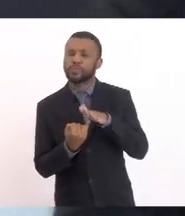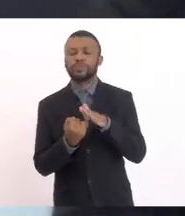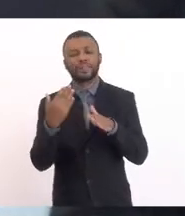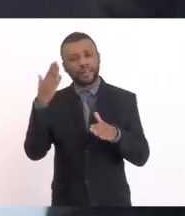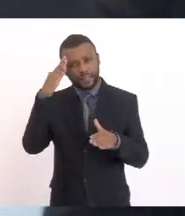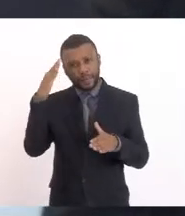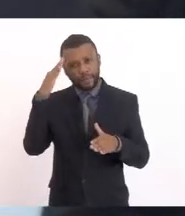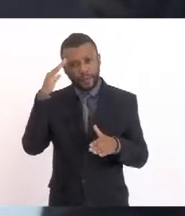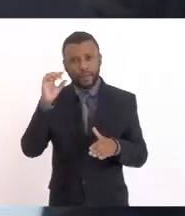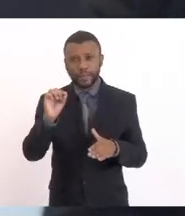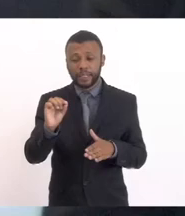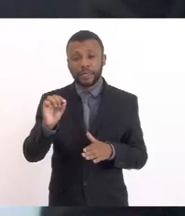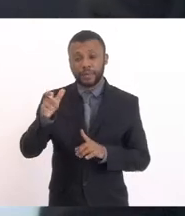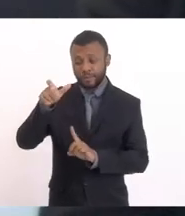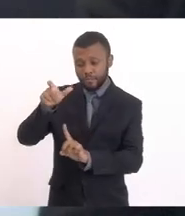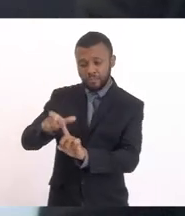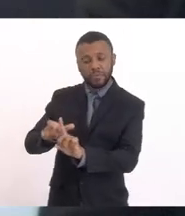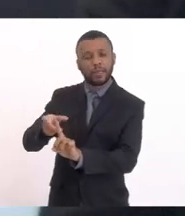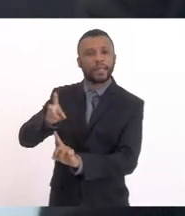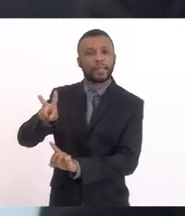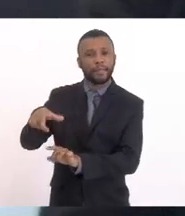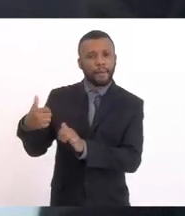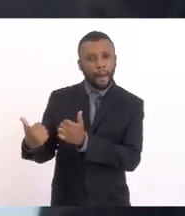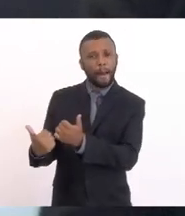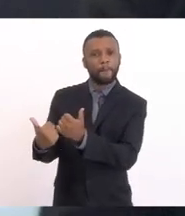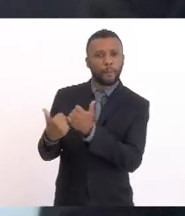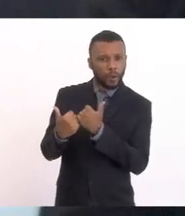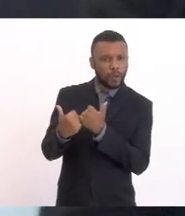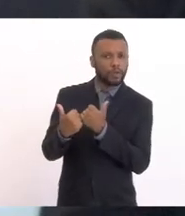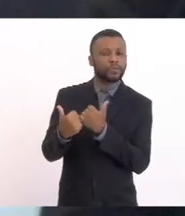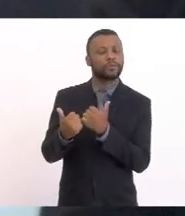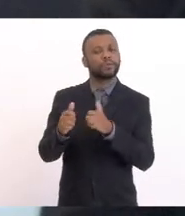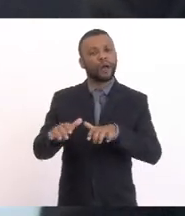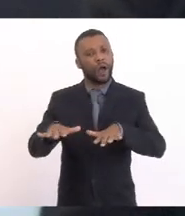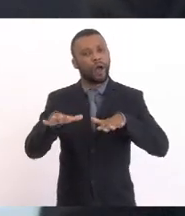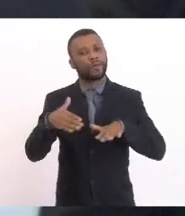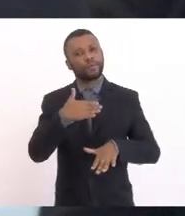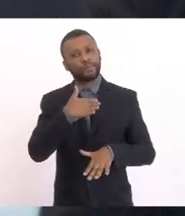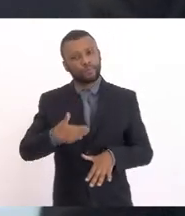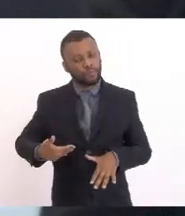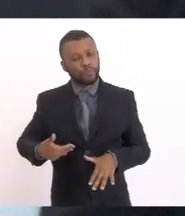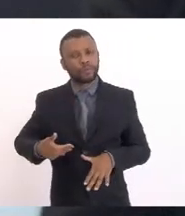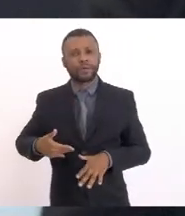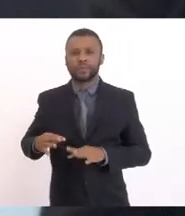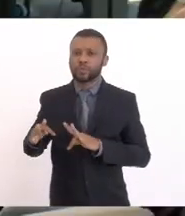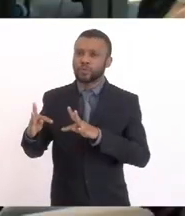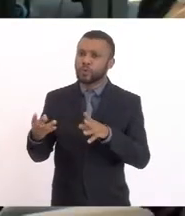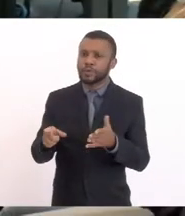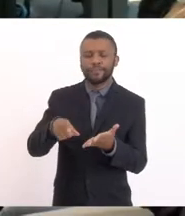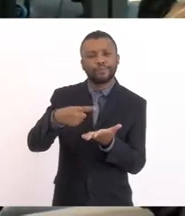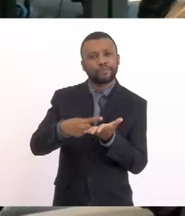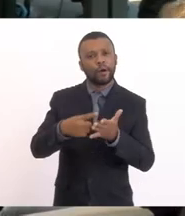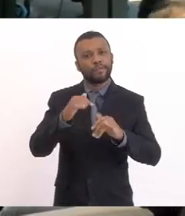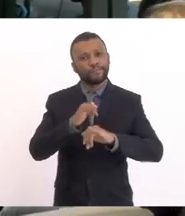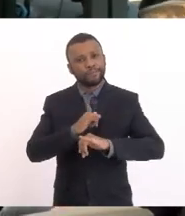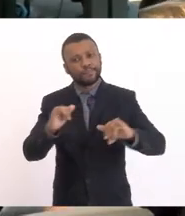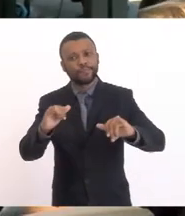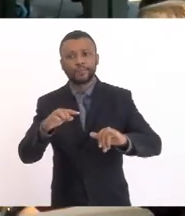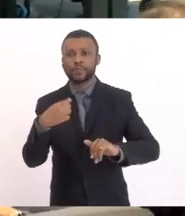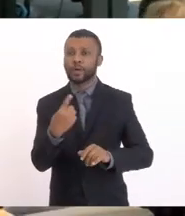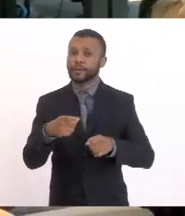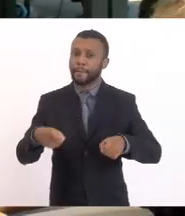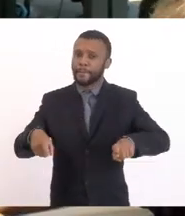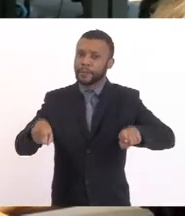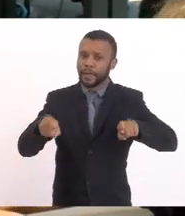Fio É um cara Que sempre esteve presente Que sempre está presente Nas audiências públicas E todos os chamamentos Do nosso mandato Da